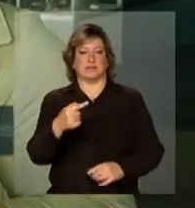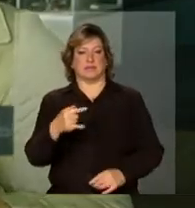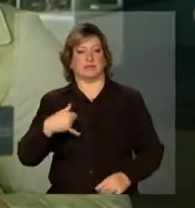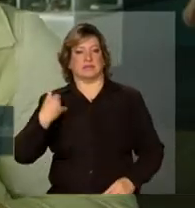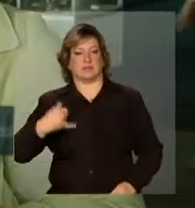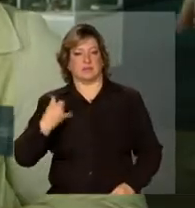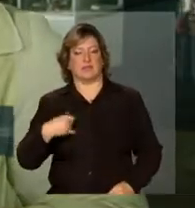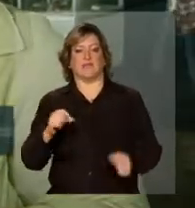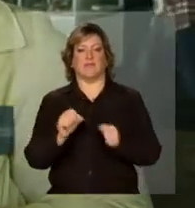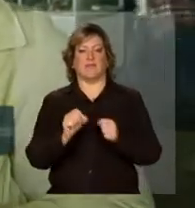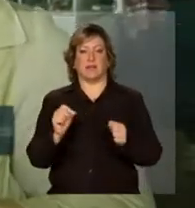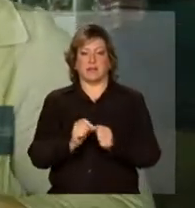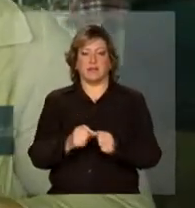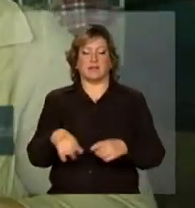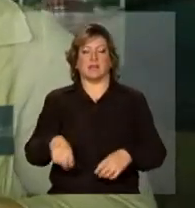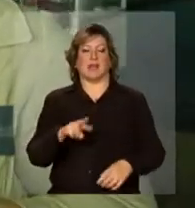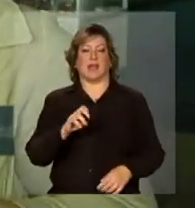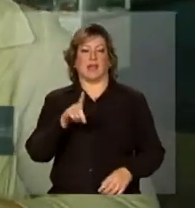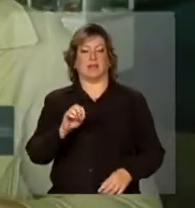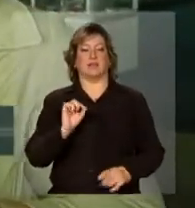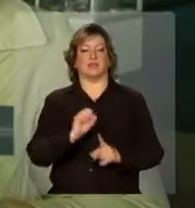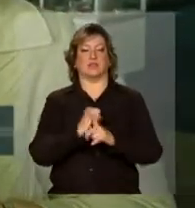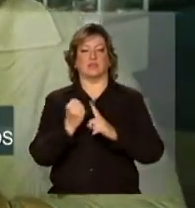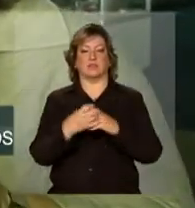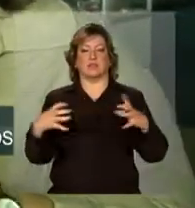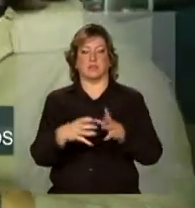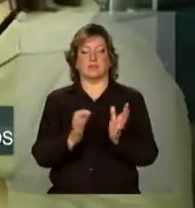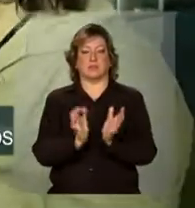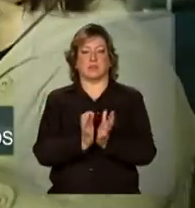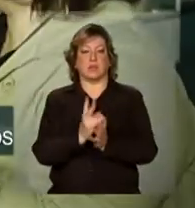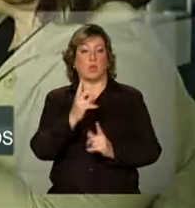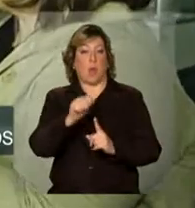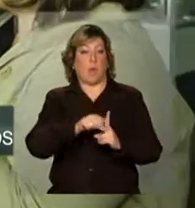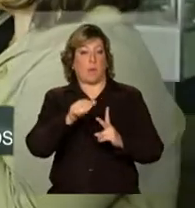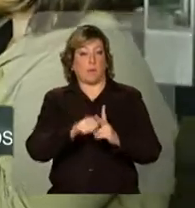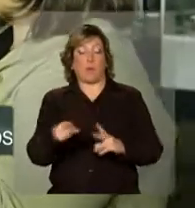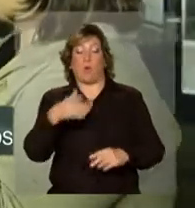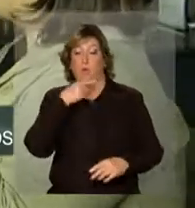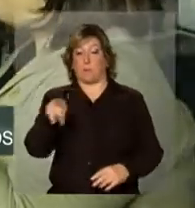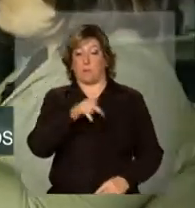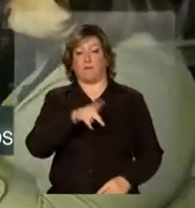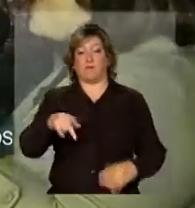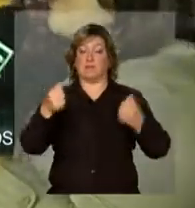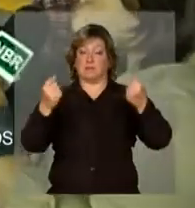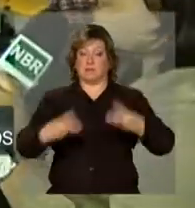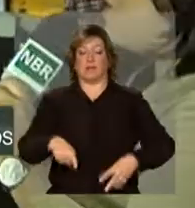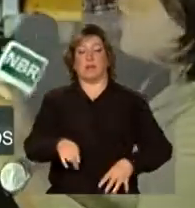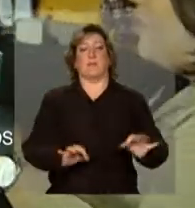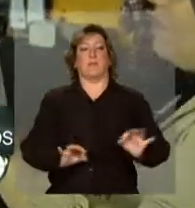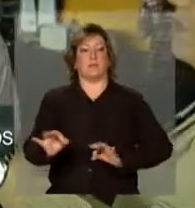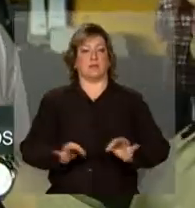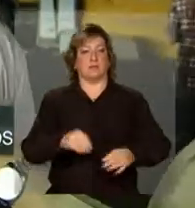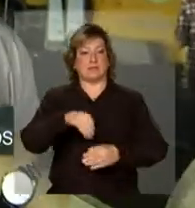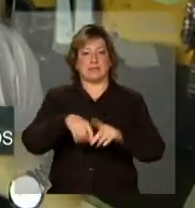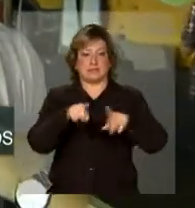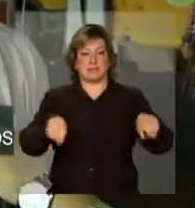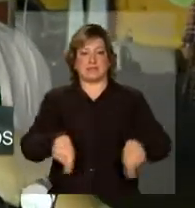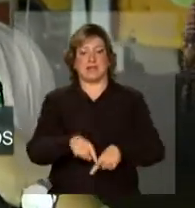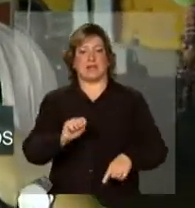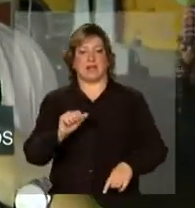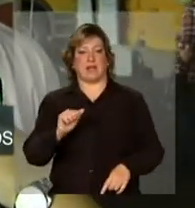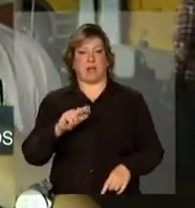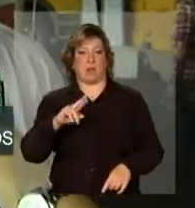em apenas dois meses. Quem explica o projeto para a gente é o professor Luiz Correia. Bom, professor, como é esse projeto na sala de aula? Esse